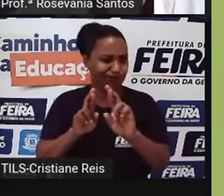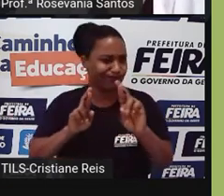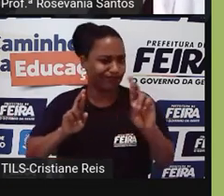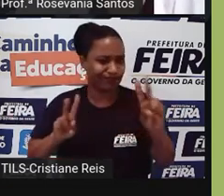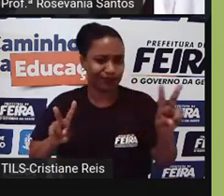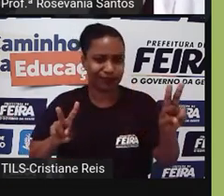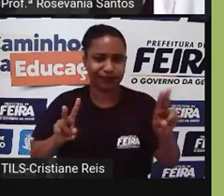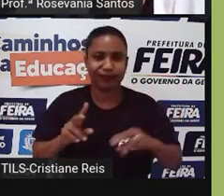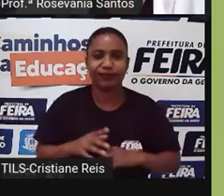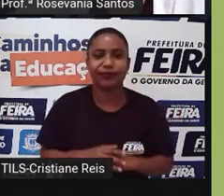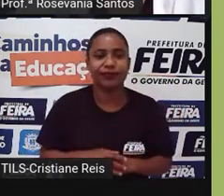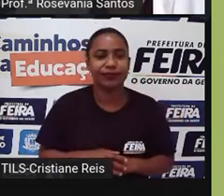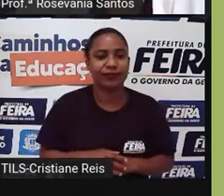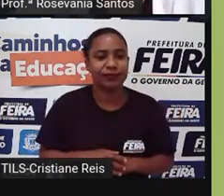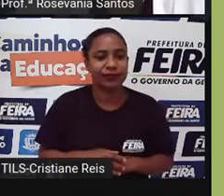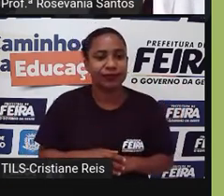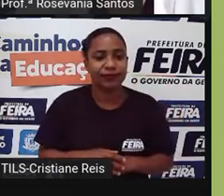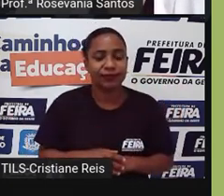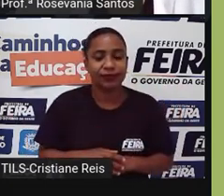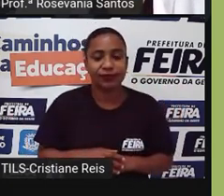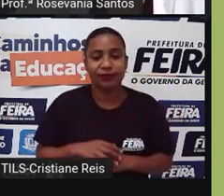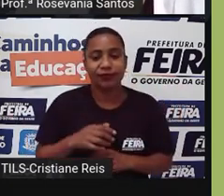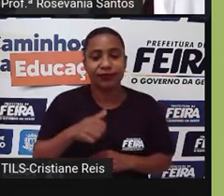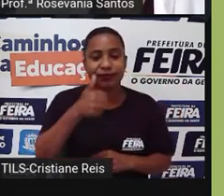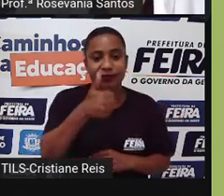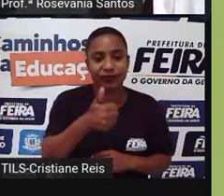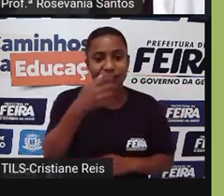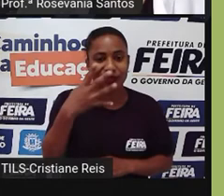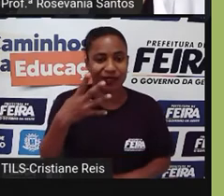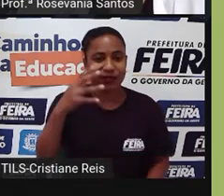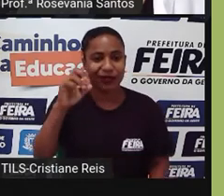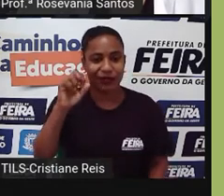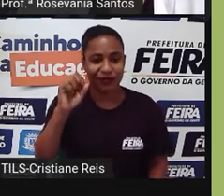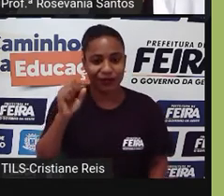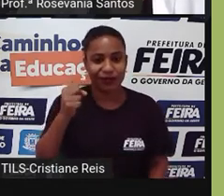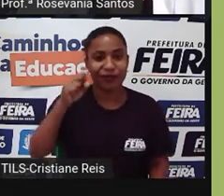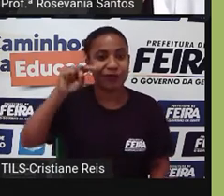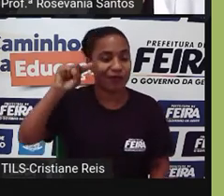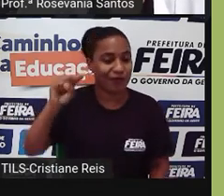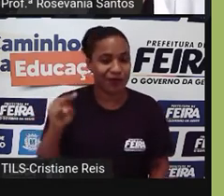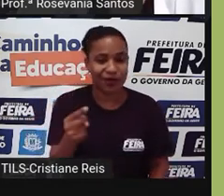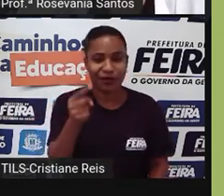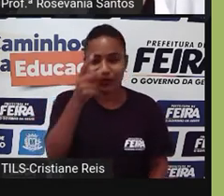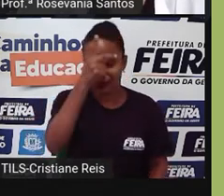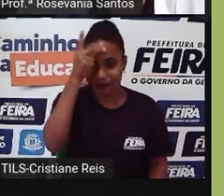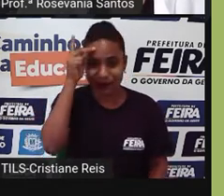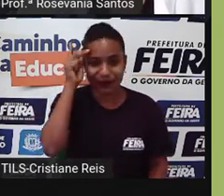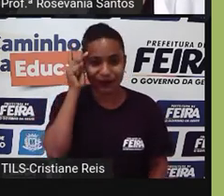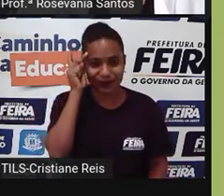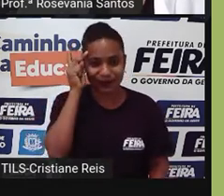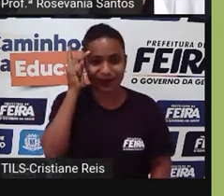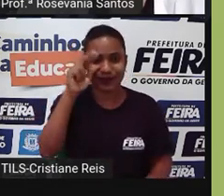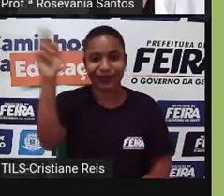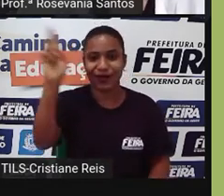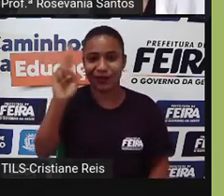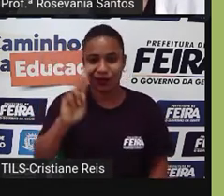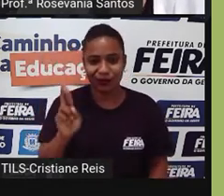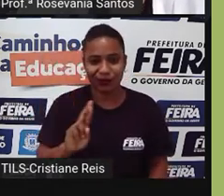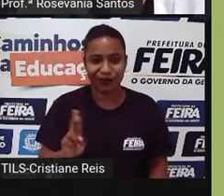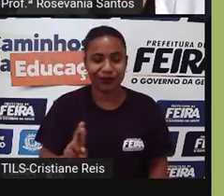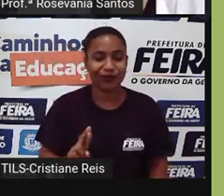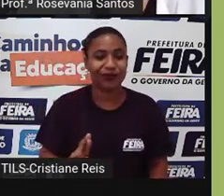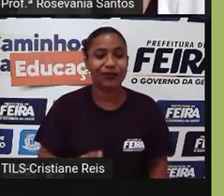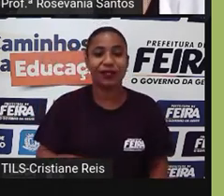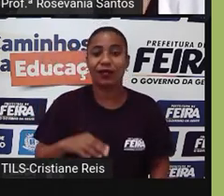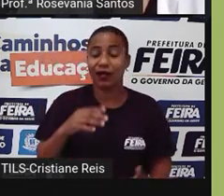e a gente mudou, né, dos 144 milhões somente, né, da Rússia, quando se formou a CEI, passamos a ter